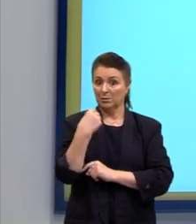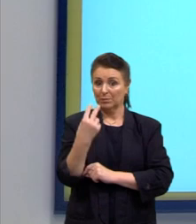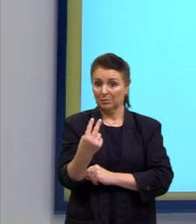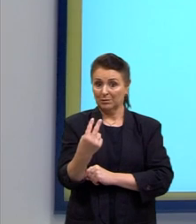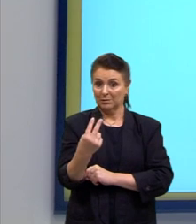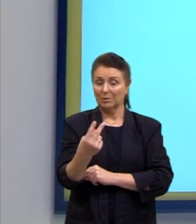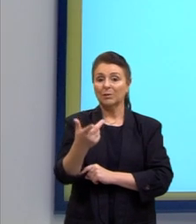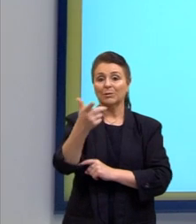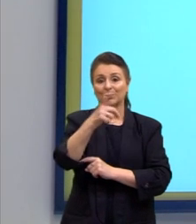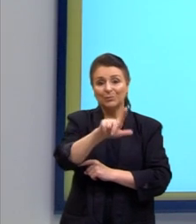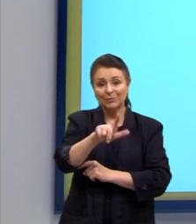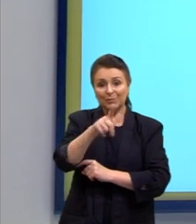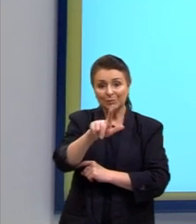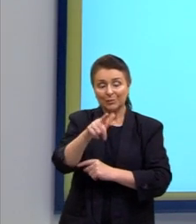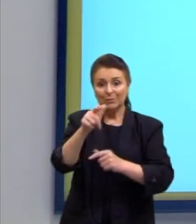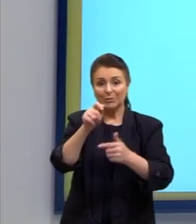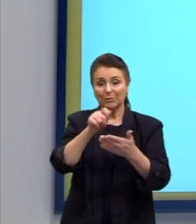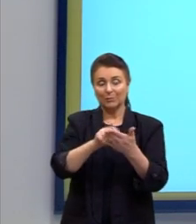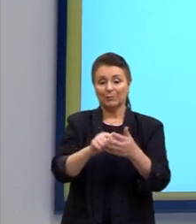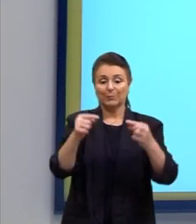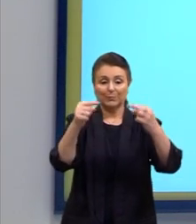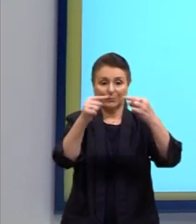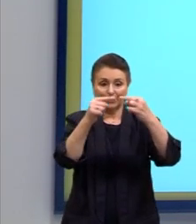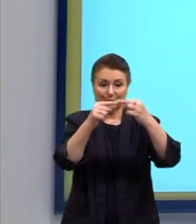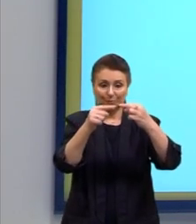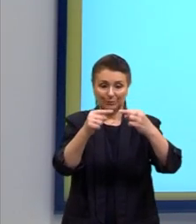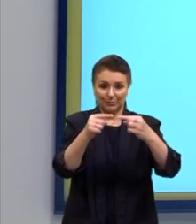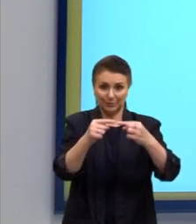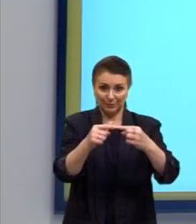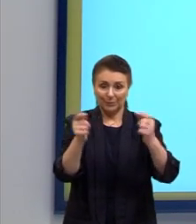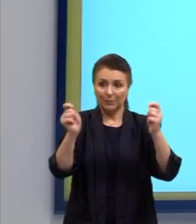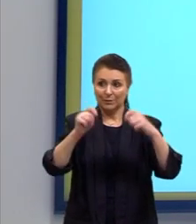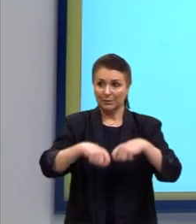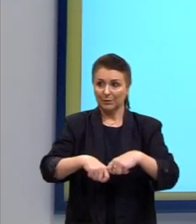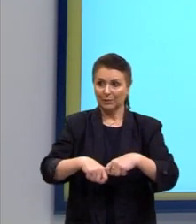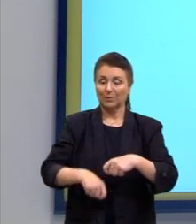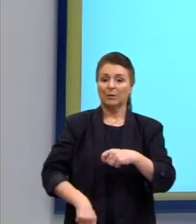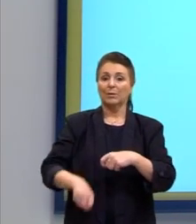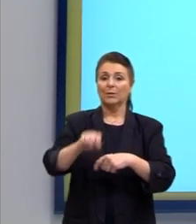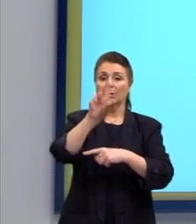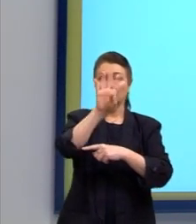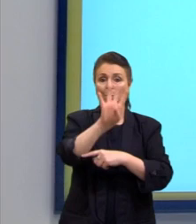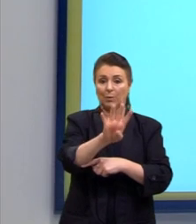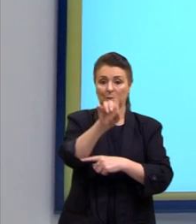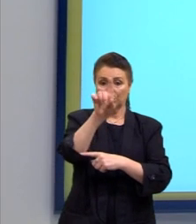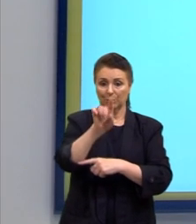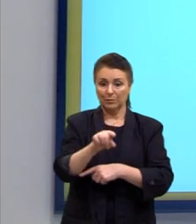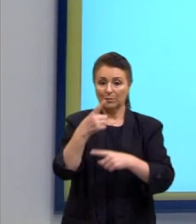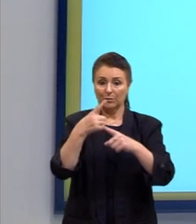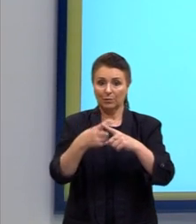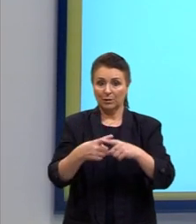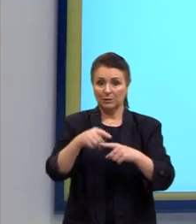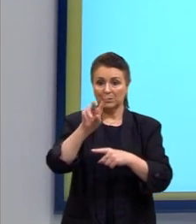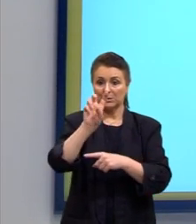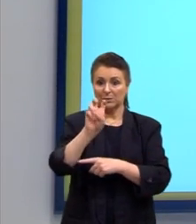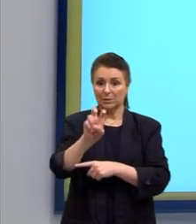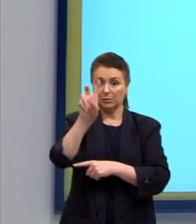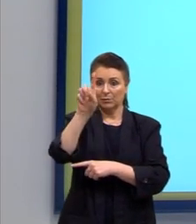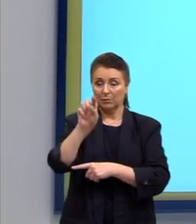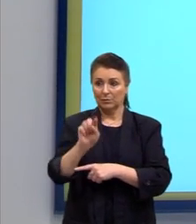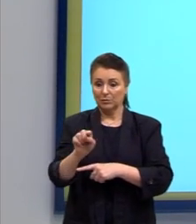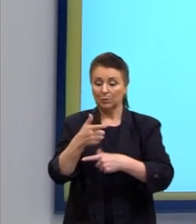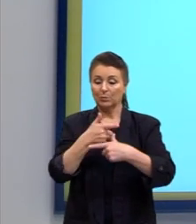reescrever. As combinações possíveis seriam fatorial de 4 vezes fatorial de 5,